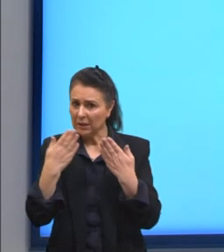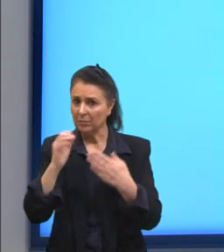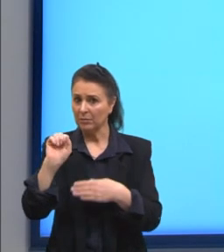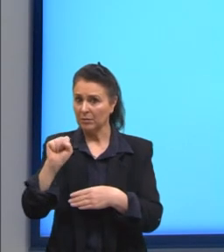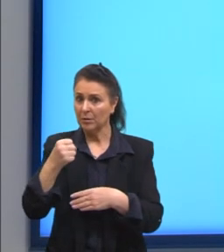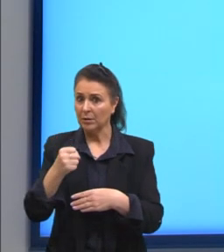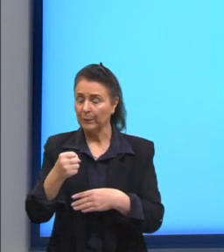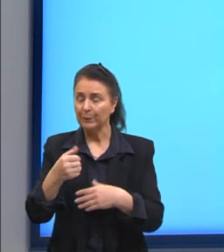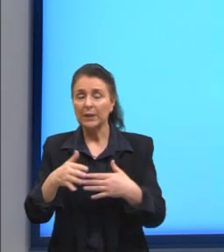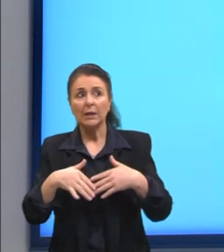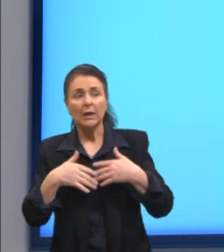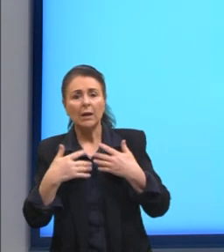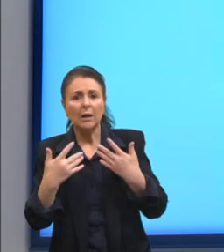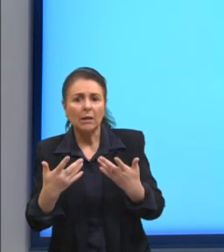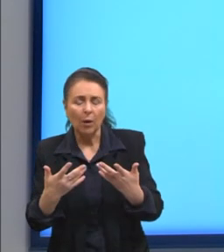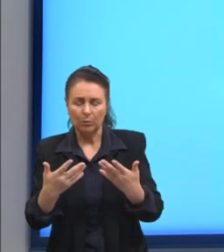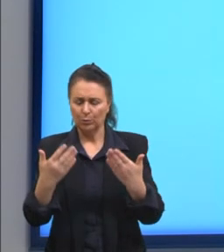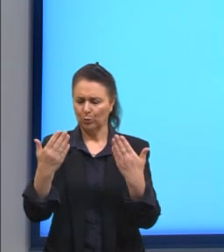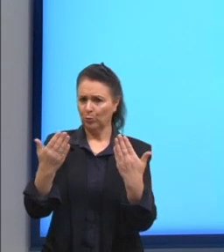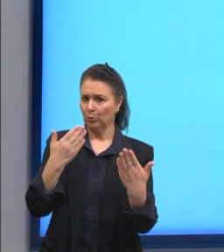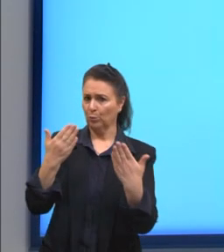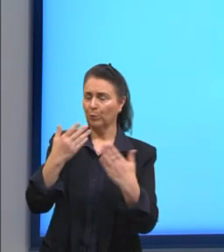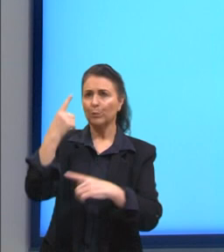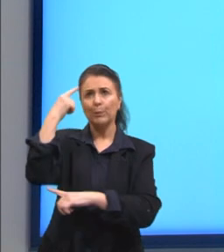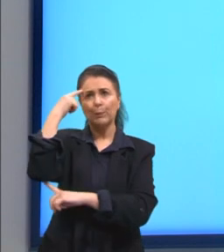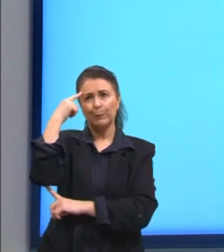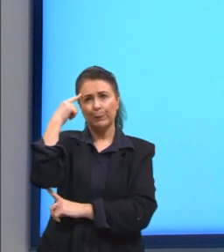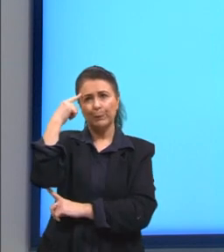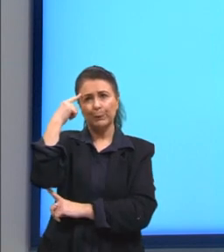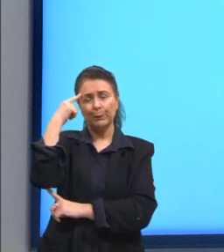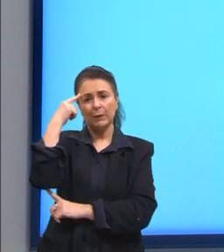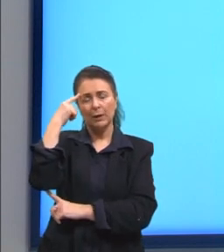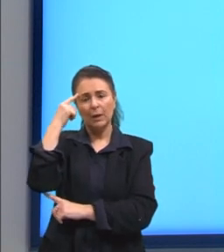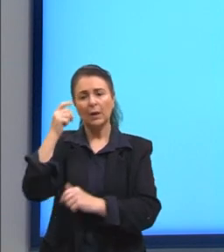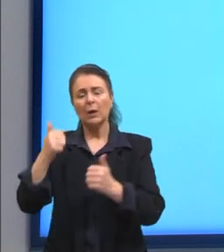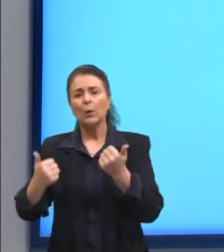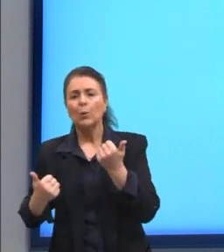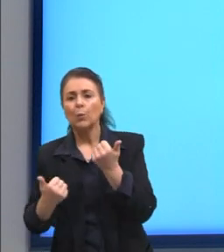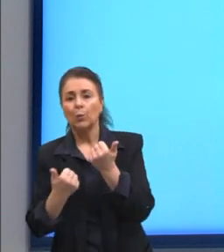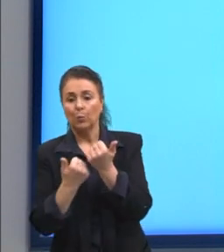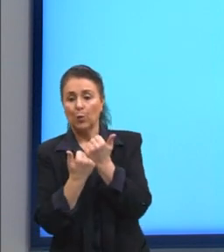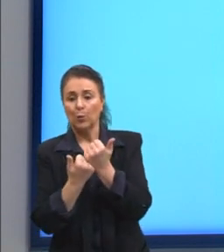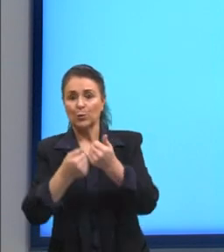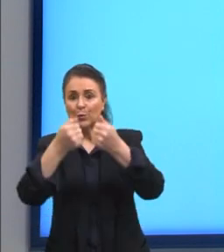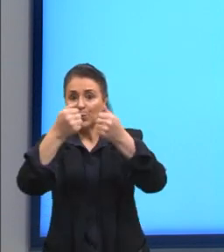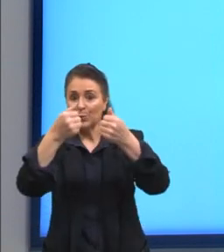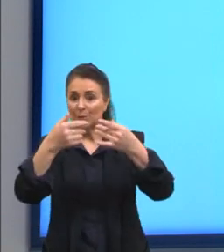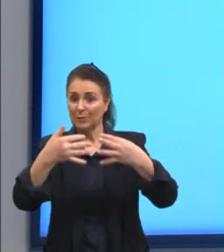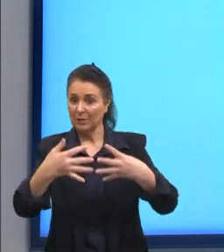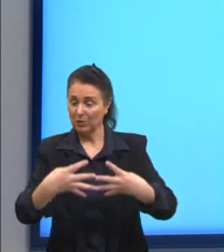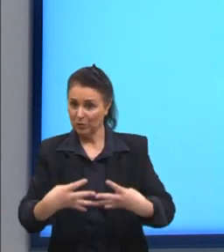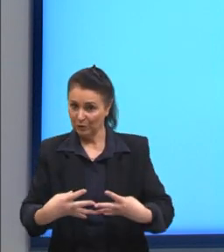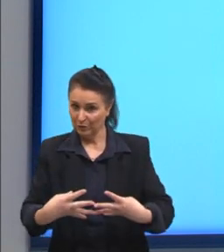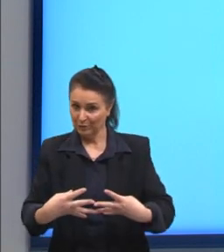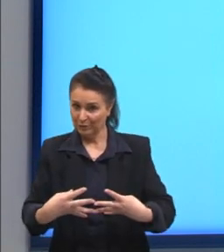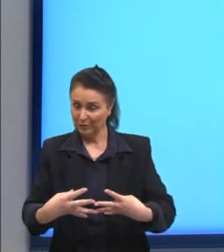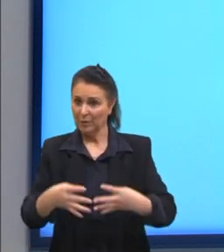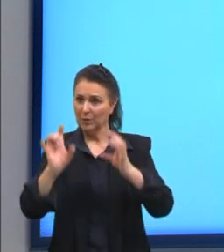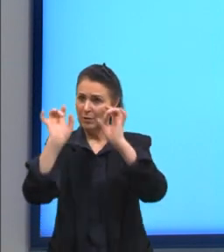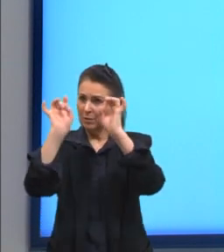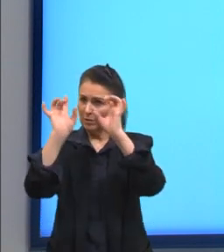casos que a gente fique na dúvida, a gente pensa no seguinte. O aposto explicativo, aquele que especifica ou